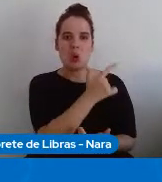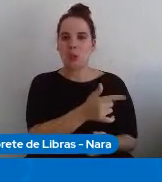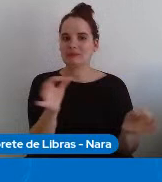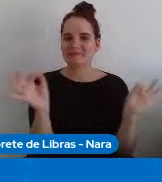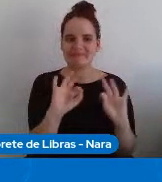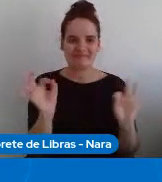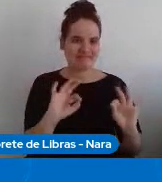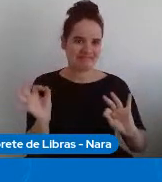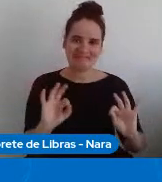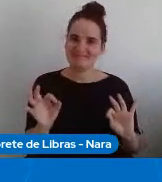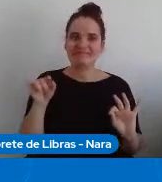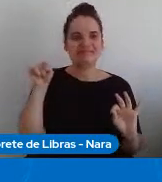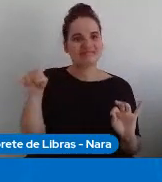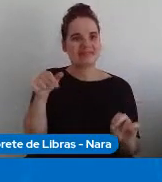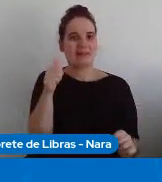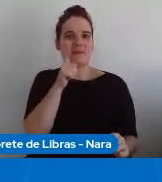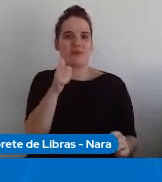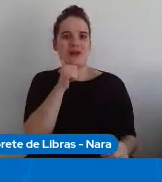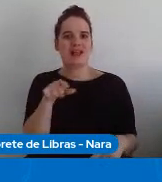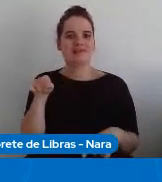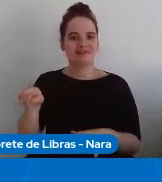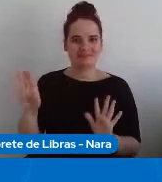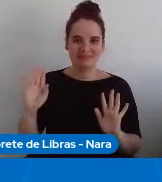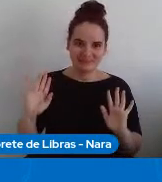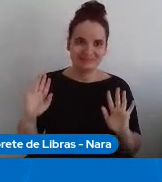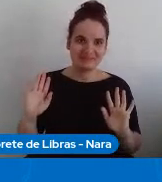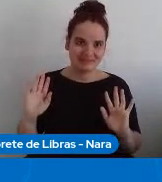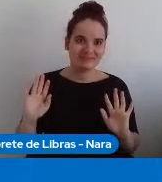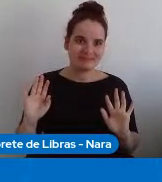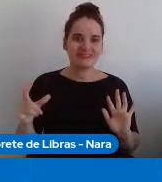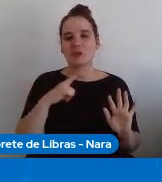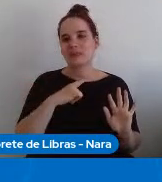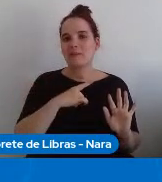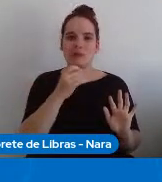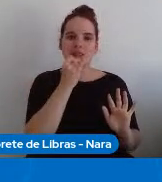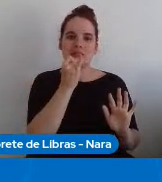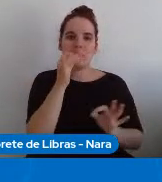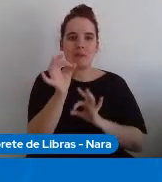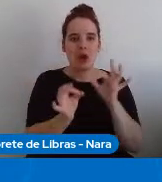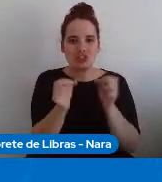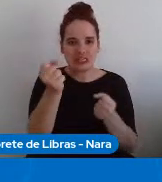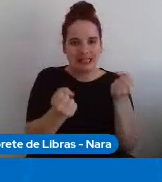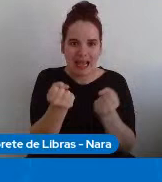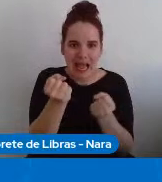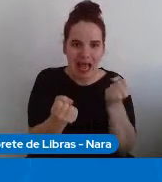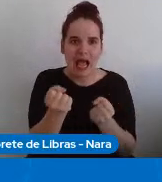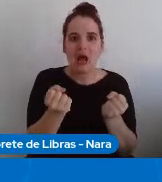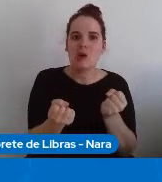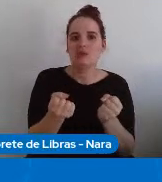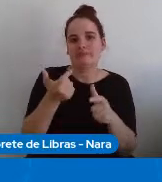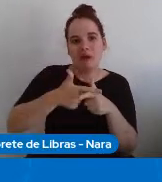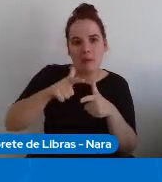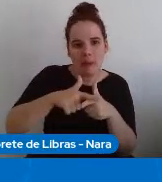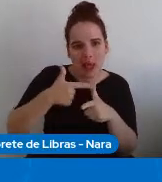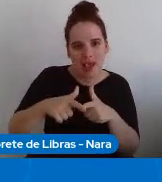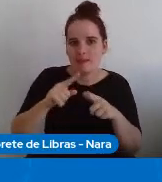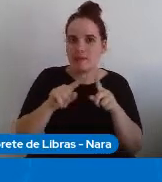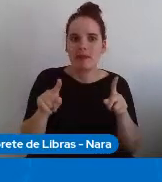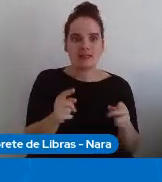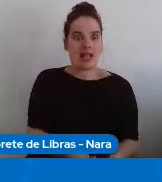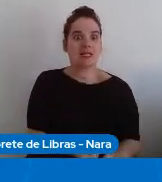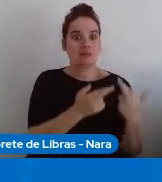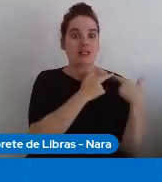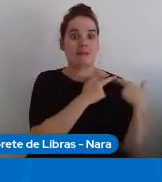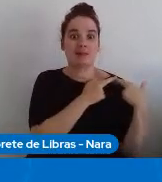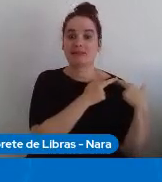ter desabilitado alguns sensores do carro no projeto e tudo mais então essa noção de responsabilidade